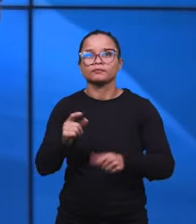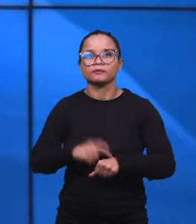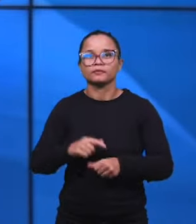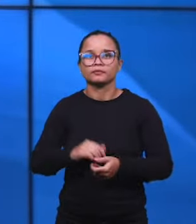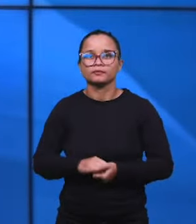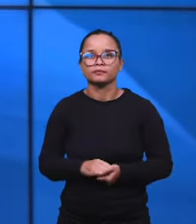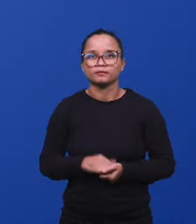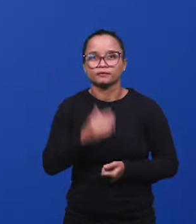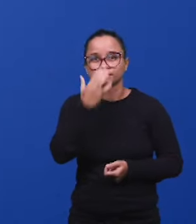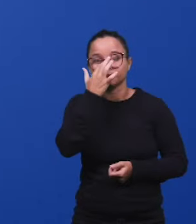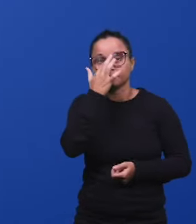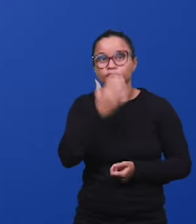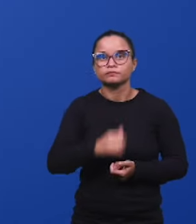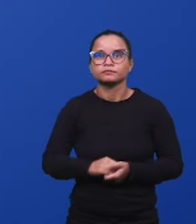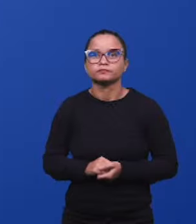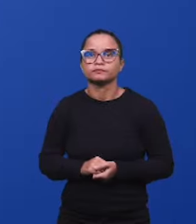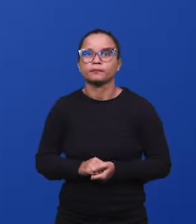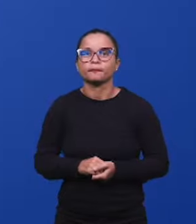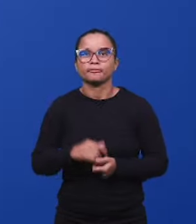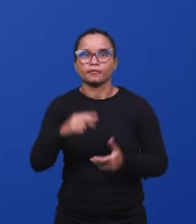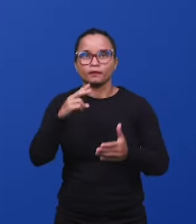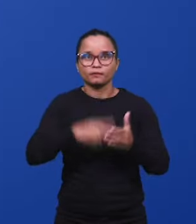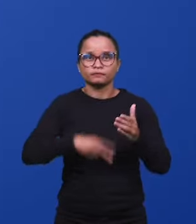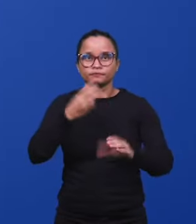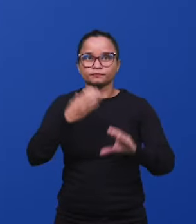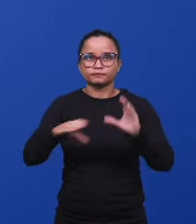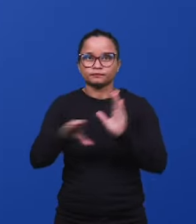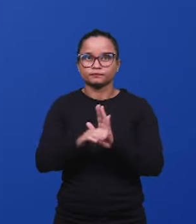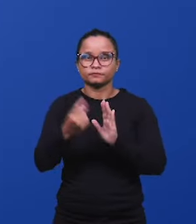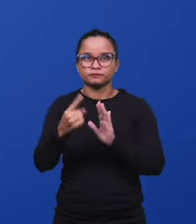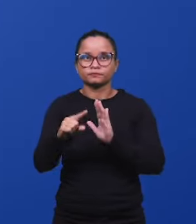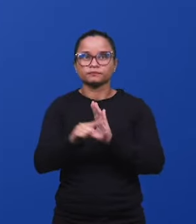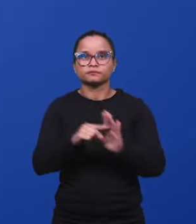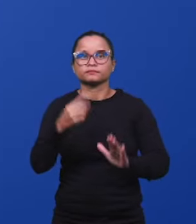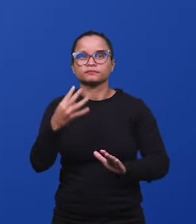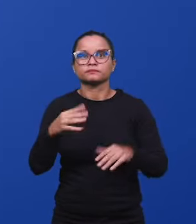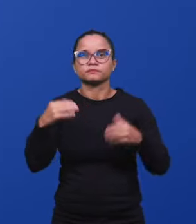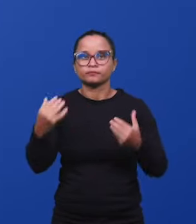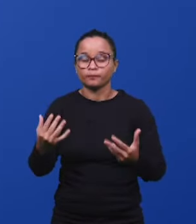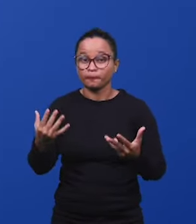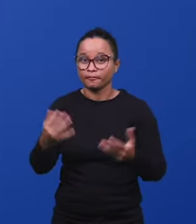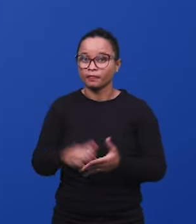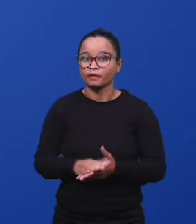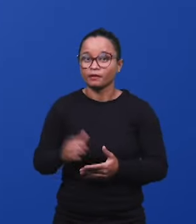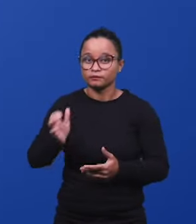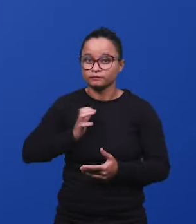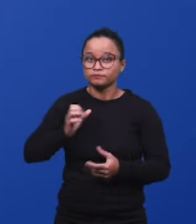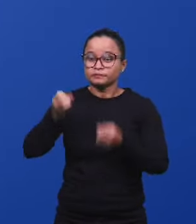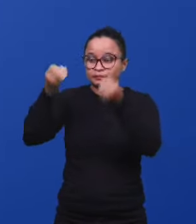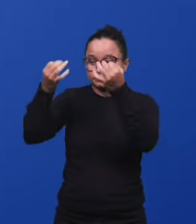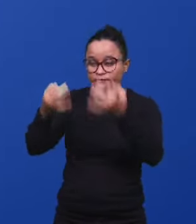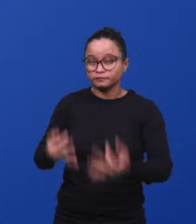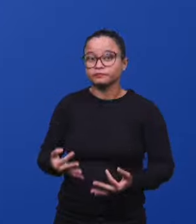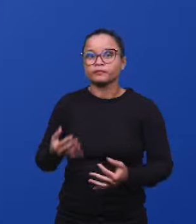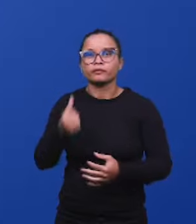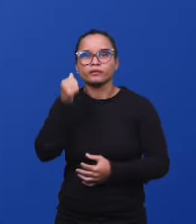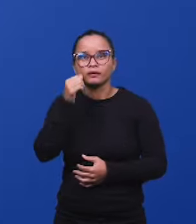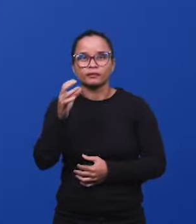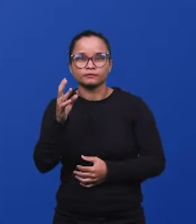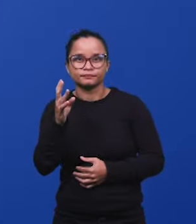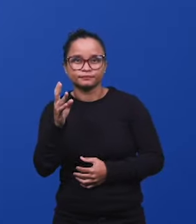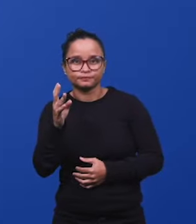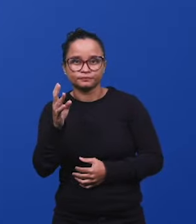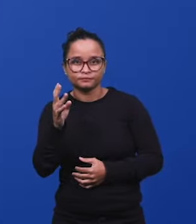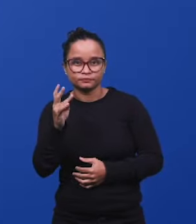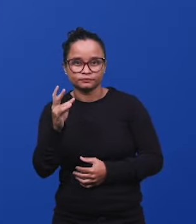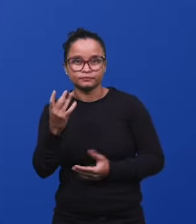exato momento. Lendo Cantares, capítulo 1, verso 4, quais as grandes riquezas descritas pela